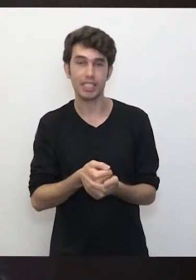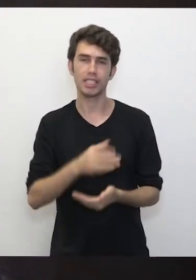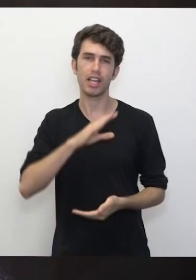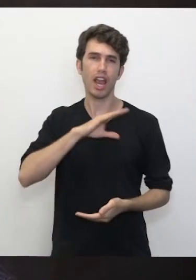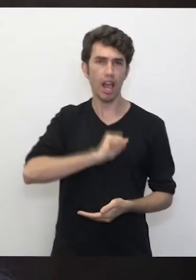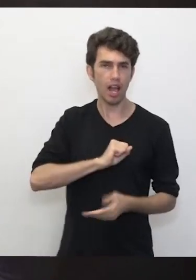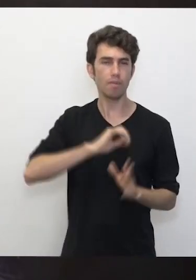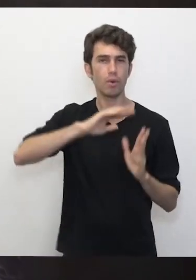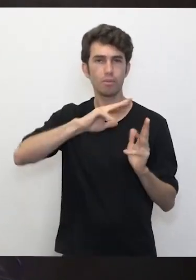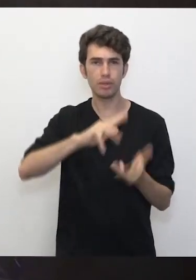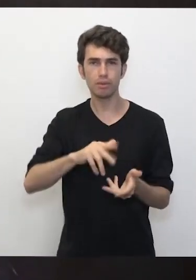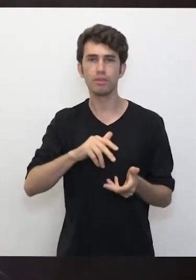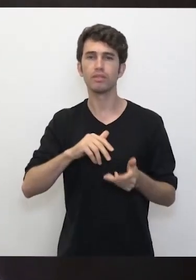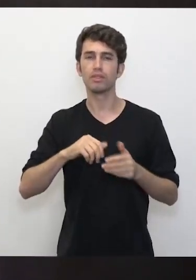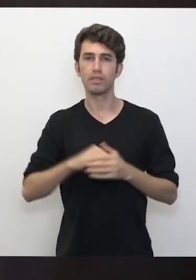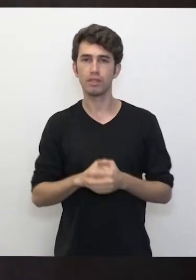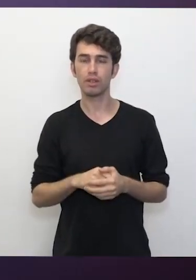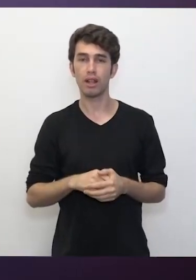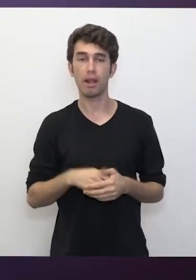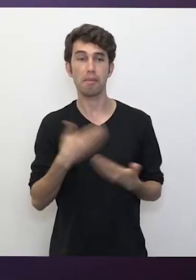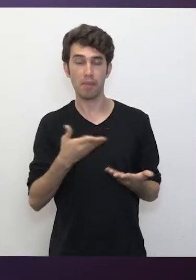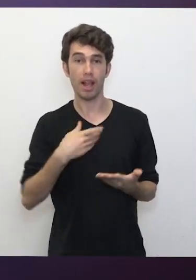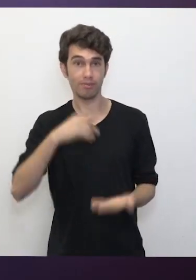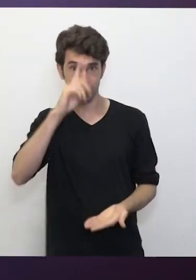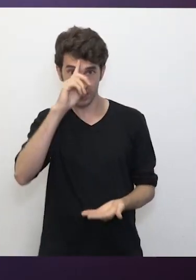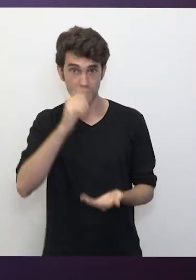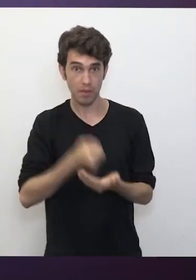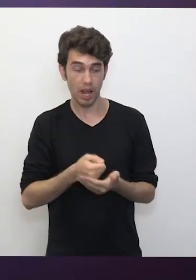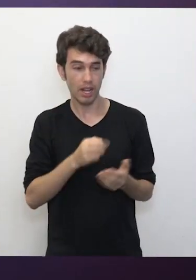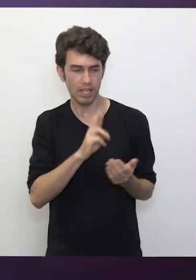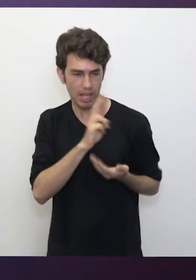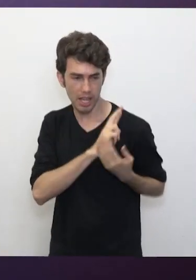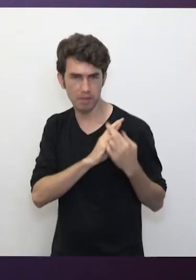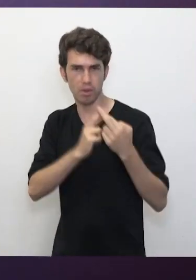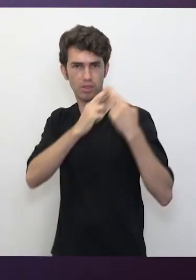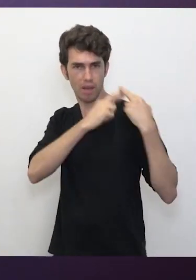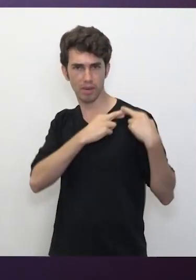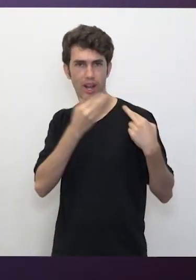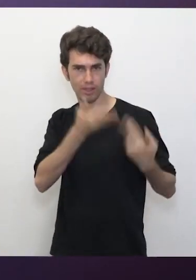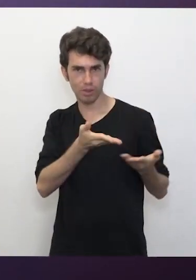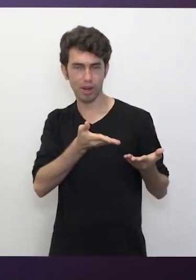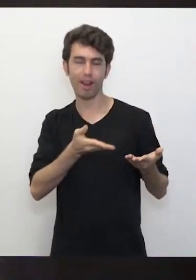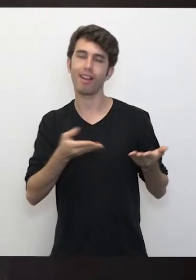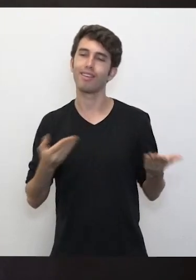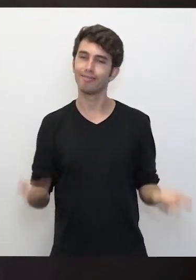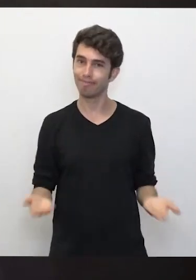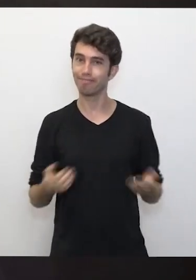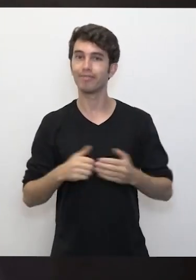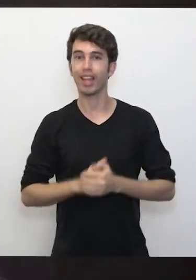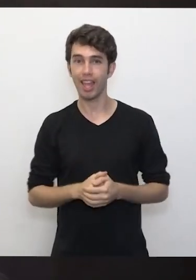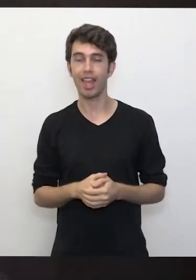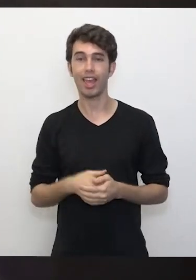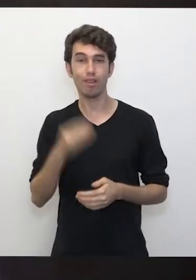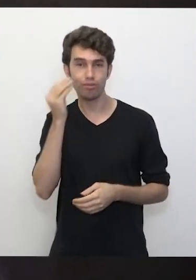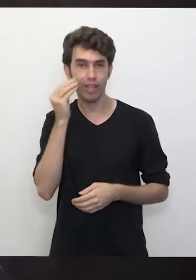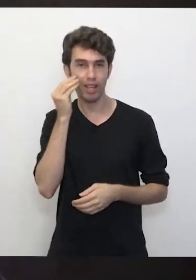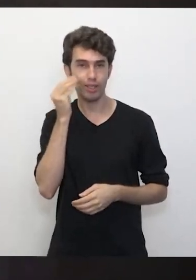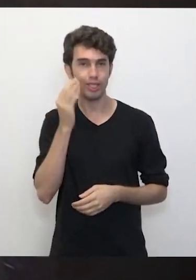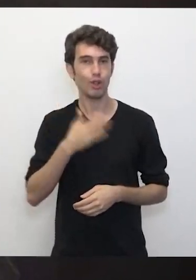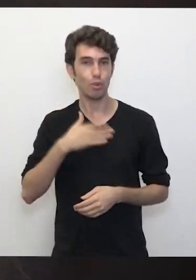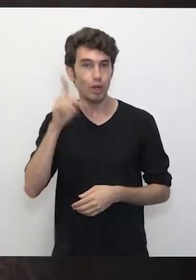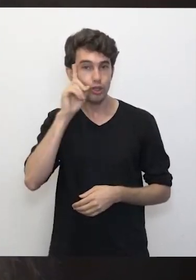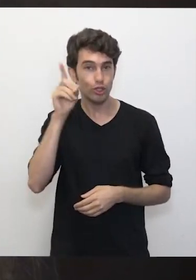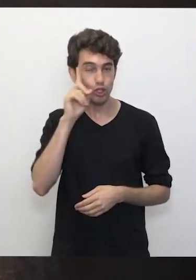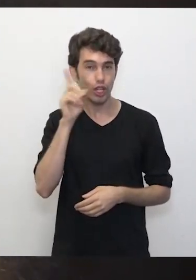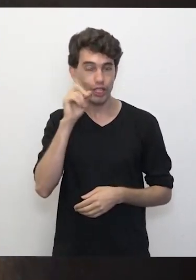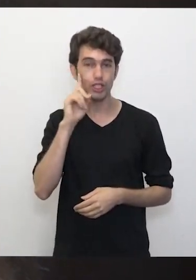se ama o mundo o suficiente para tomar responsabilidade sobre ele, é isso que eu tento no